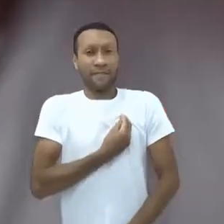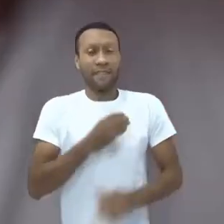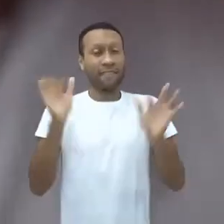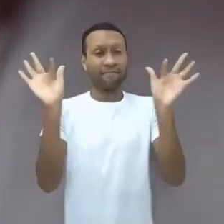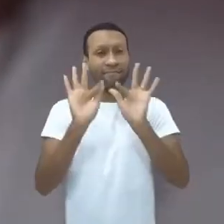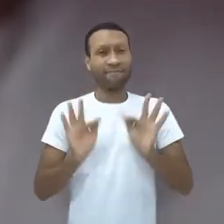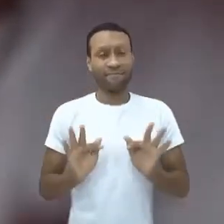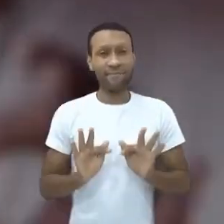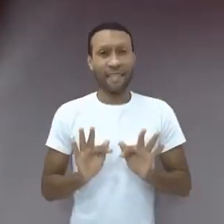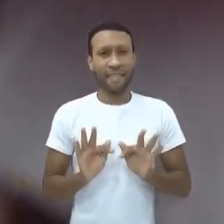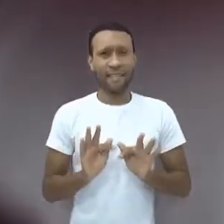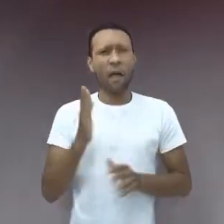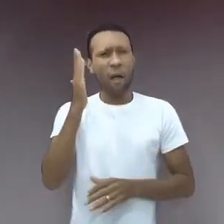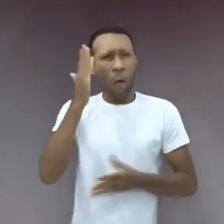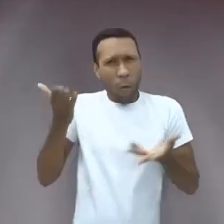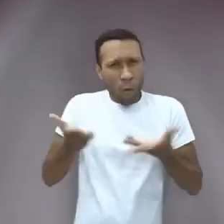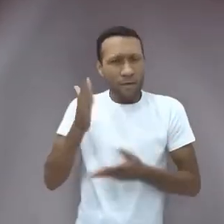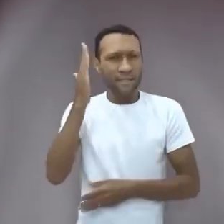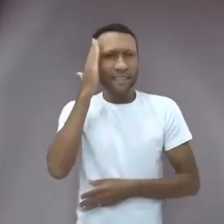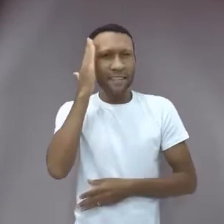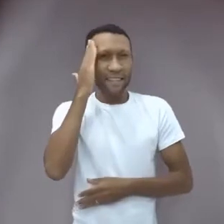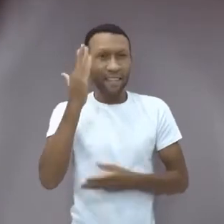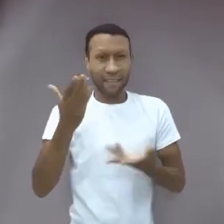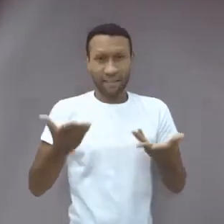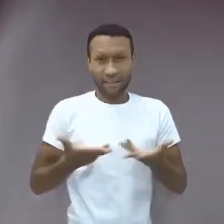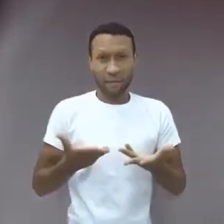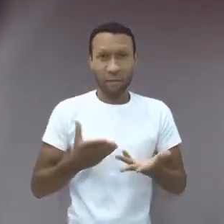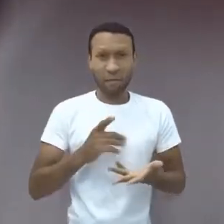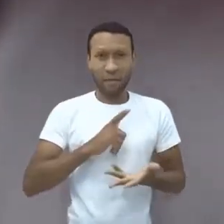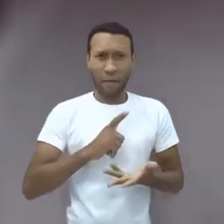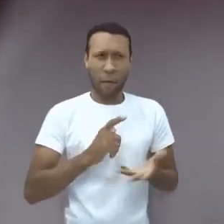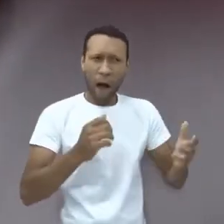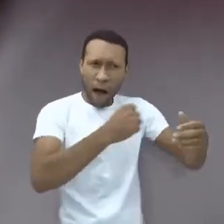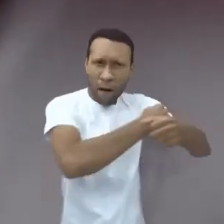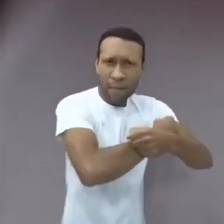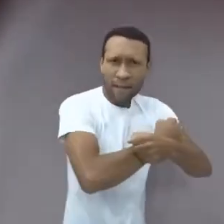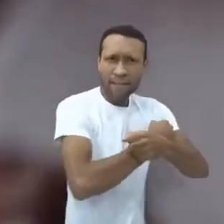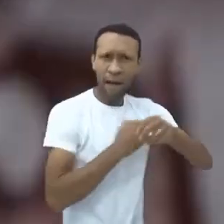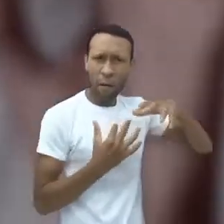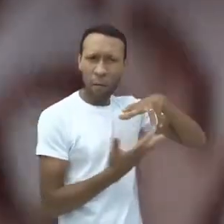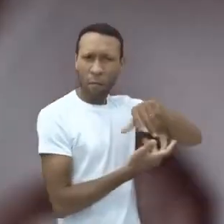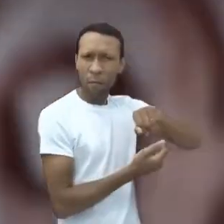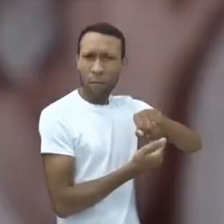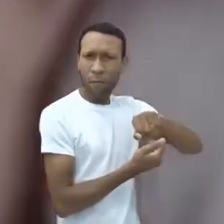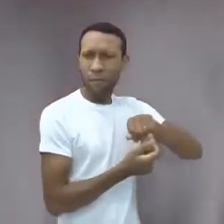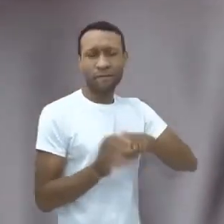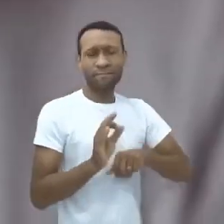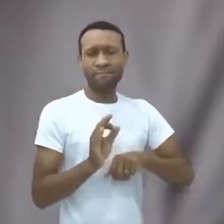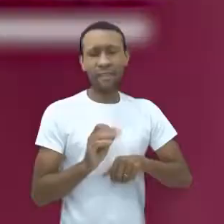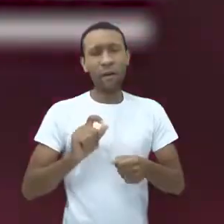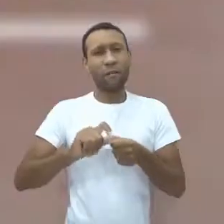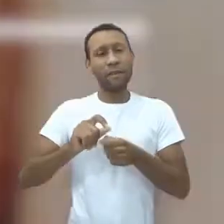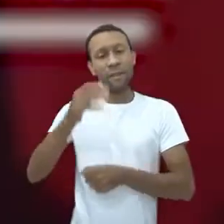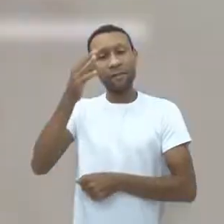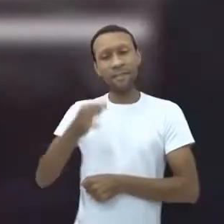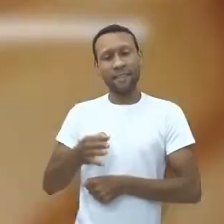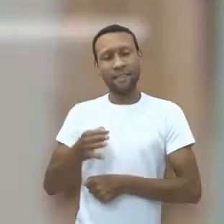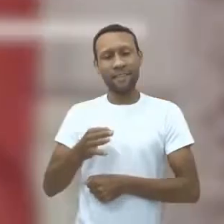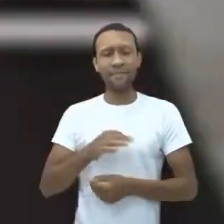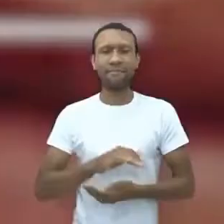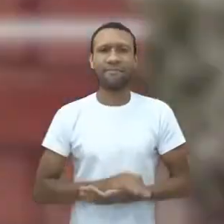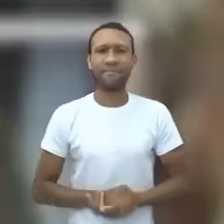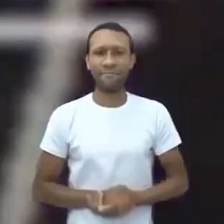atacar em massa alguma pessoa pública, esse tipo de coisa. Tem uma estatística que diz que 40% das pessoas pesquisadas disseram que já foram,